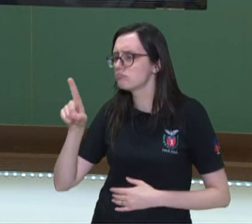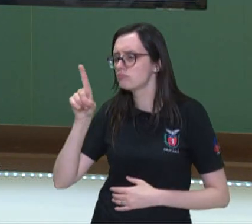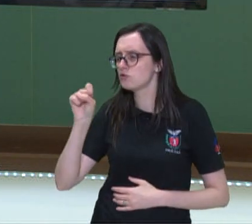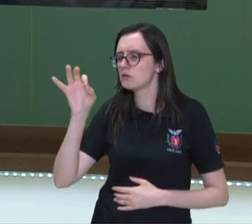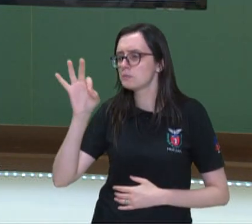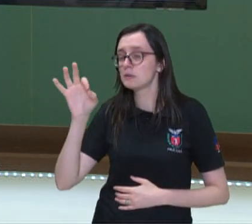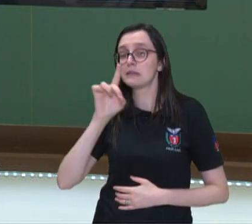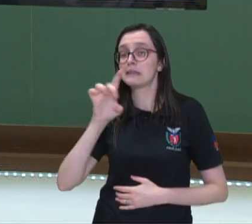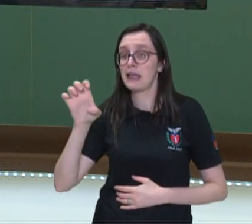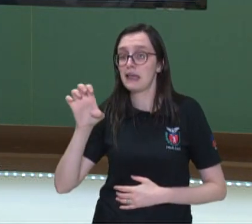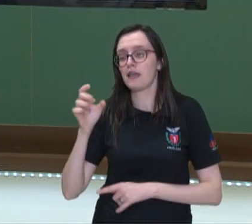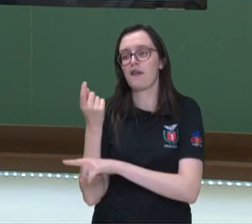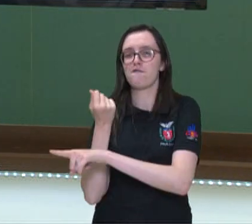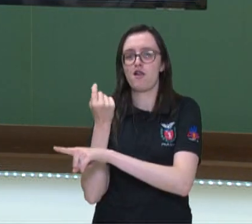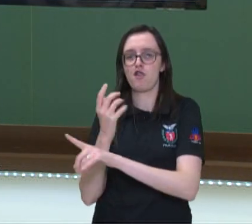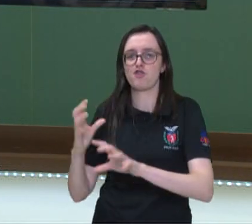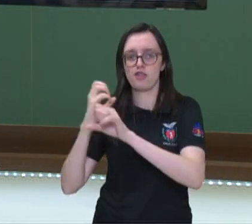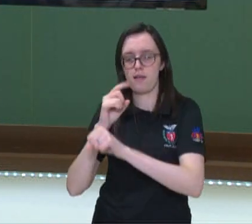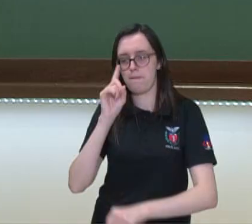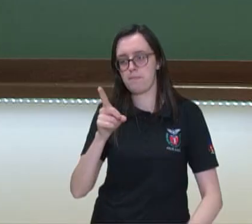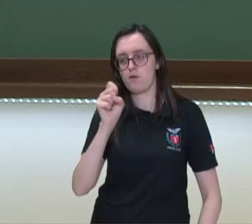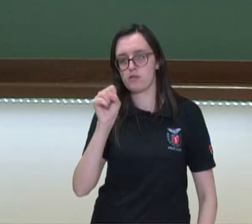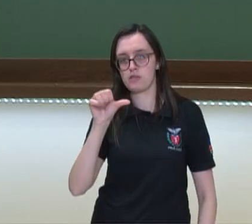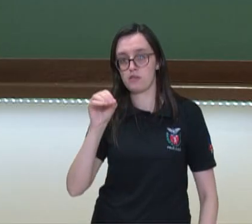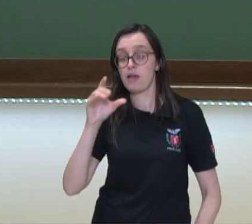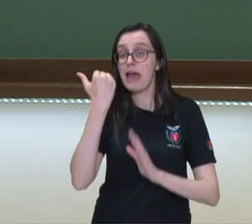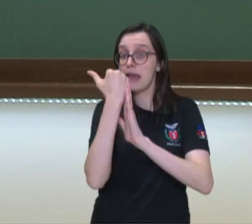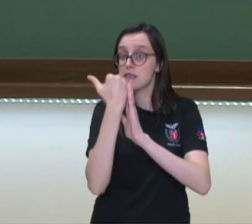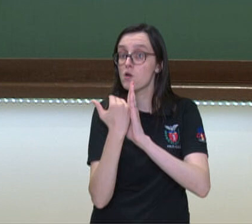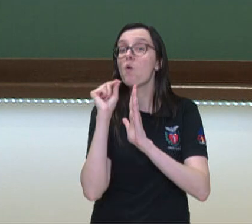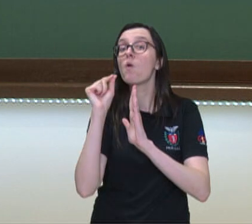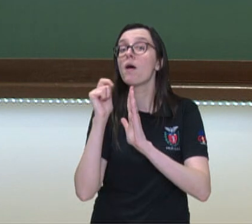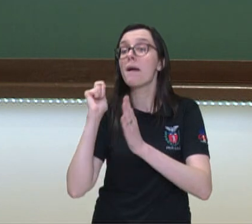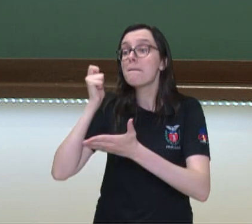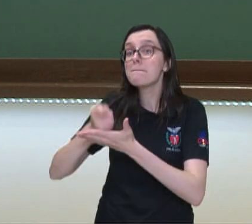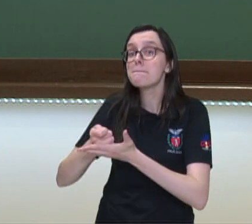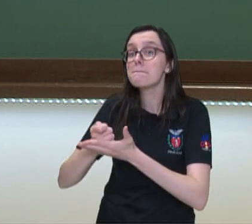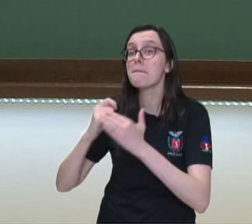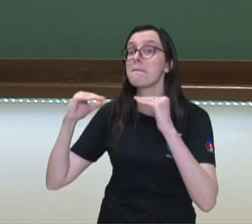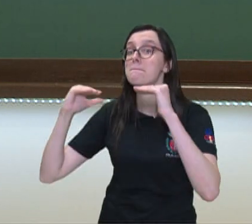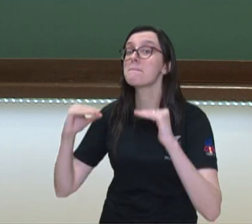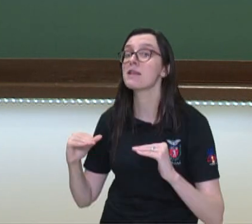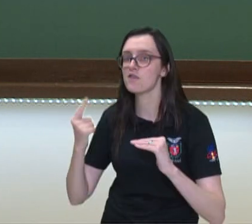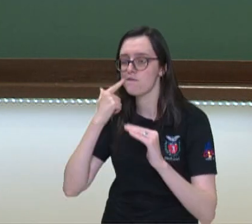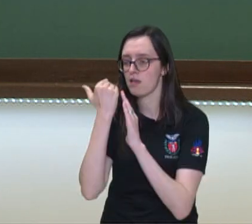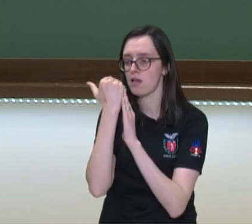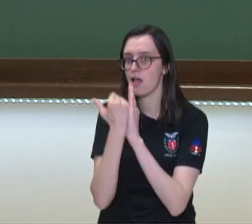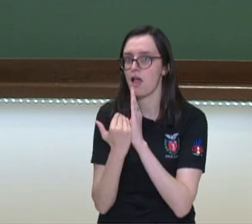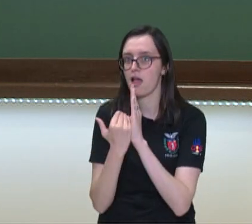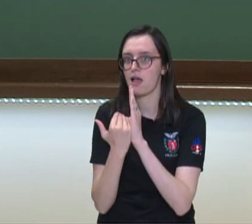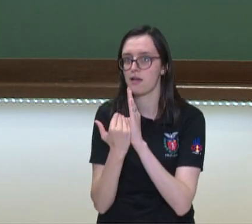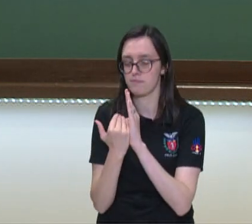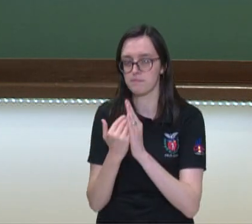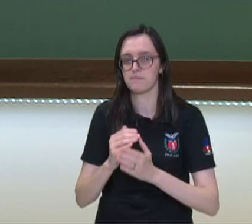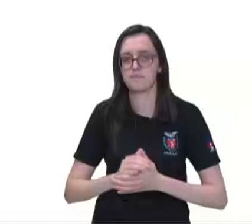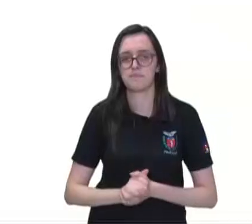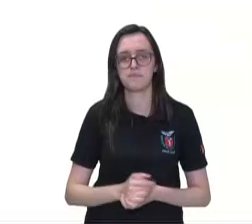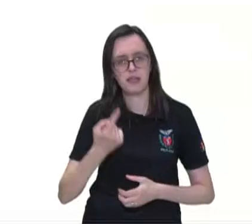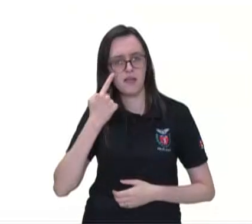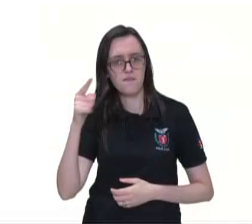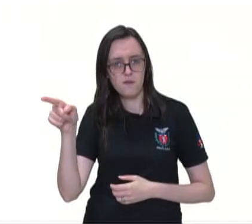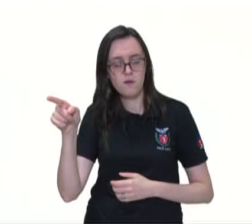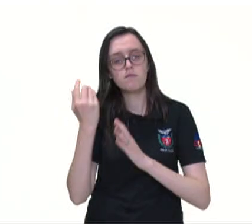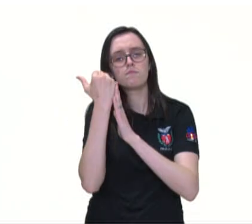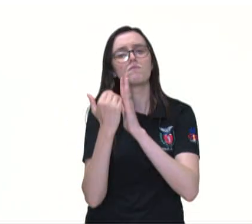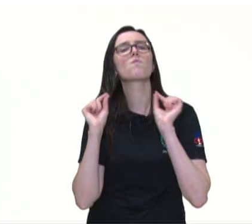de R.890. Lembrando que desconto é um valor que você paga a menos do que o valor total. Dá uma olhada? Ó, desconto